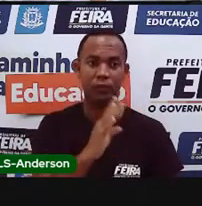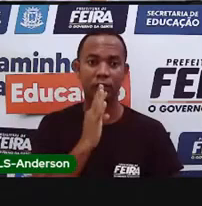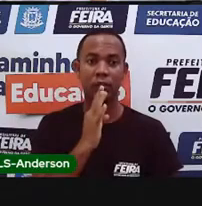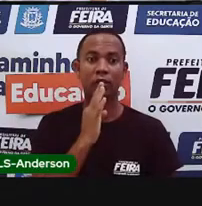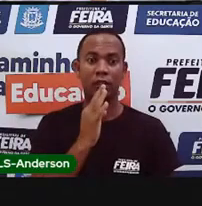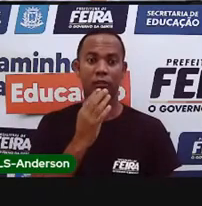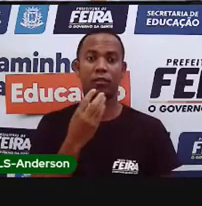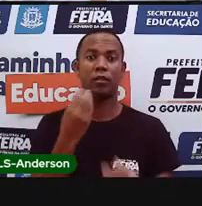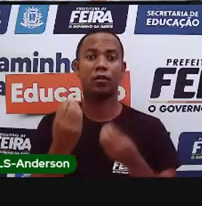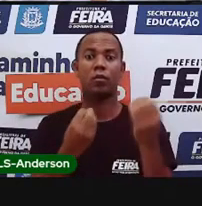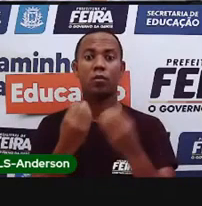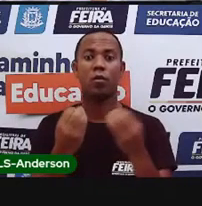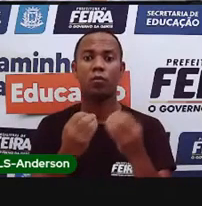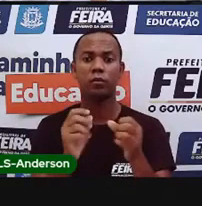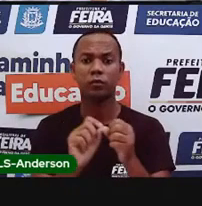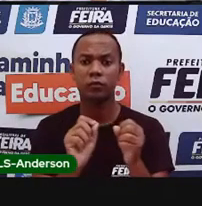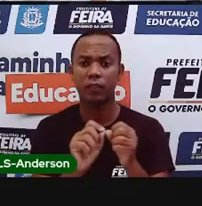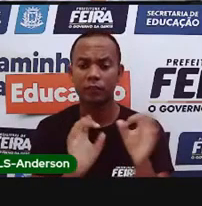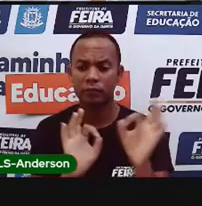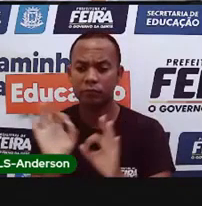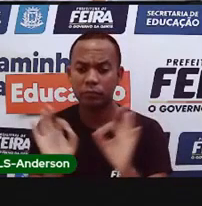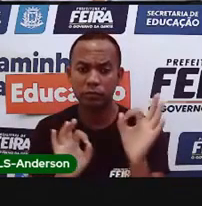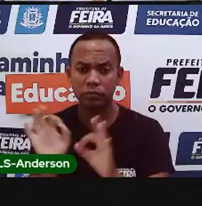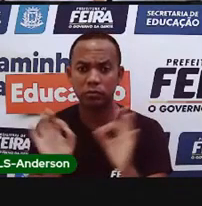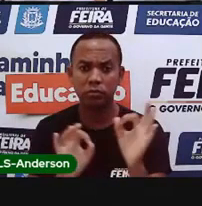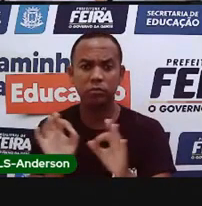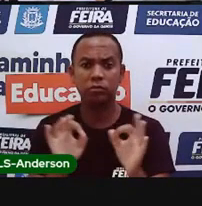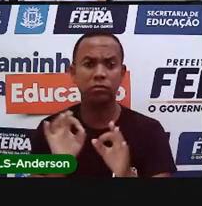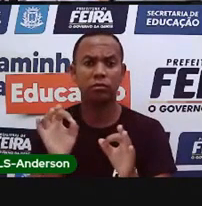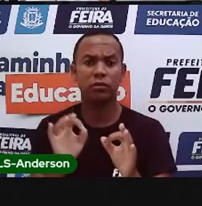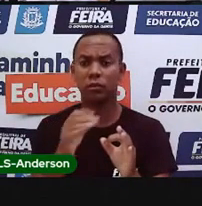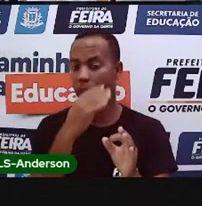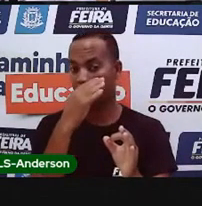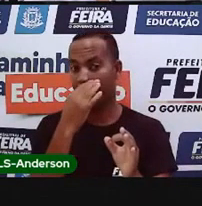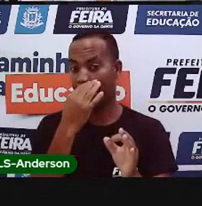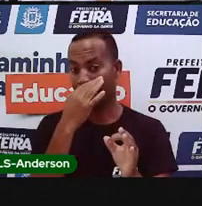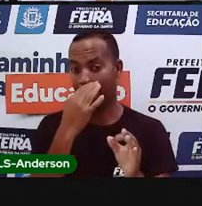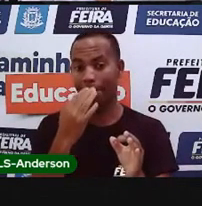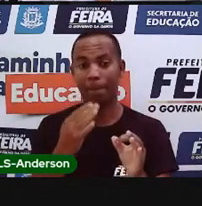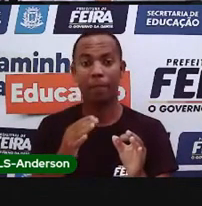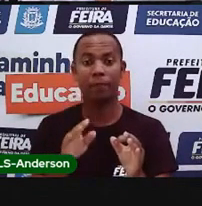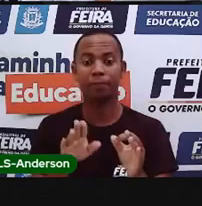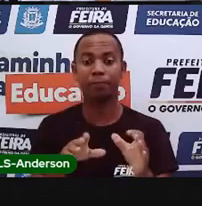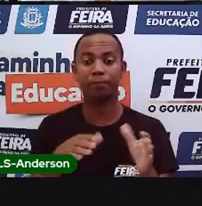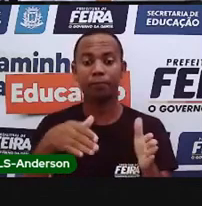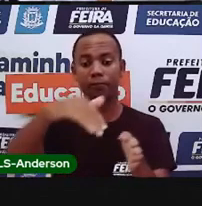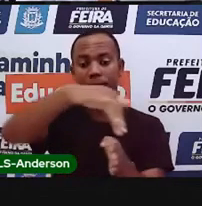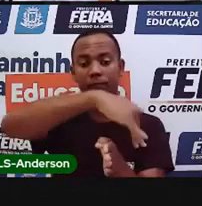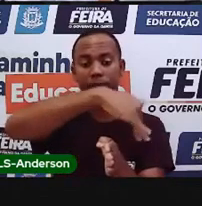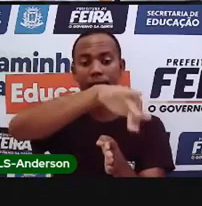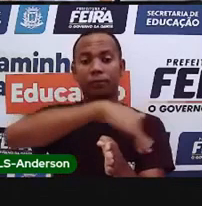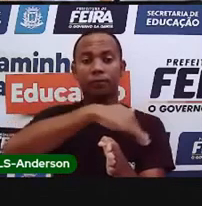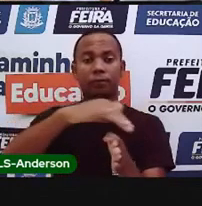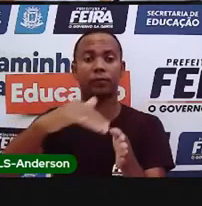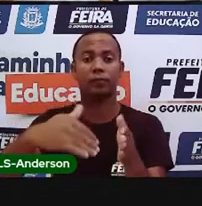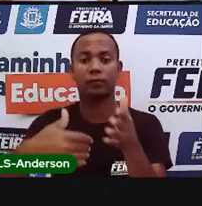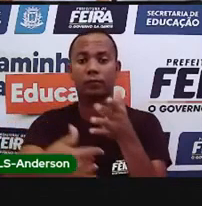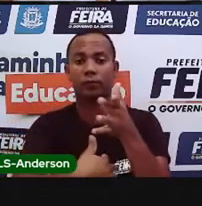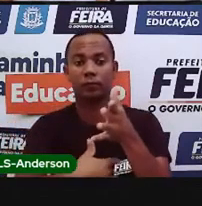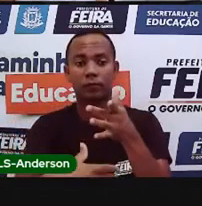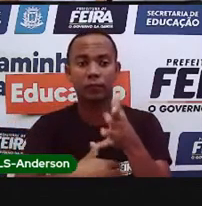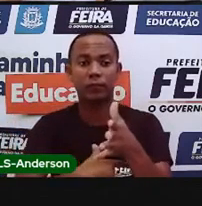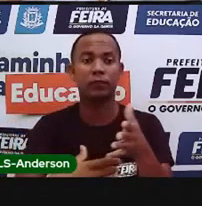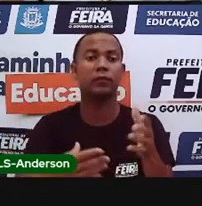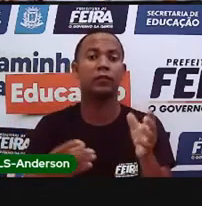Como é feita a coleta de lixo urbano, né? O que é essa coleta de lixo urbano? O lixo da